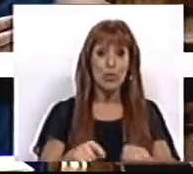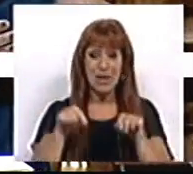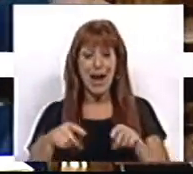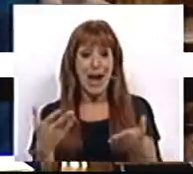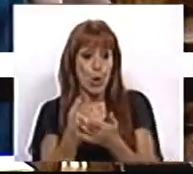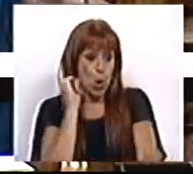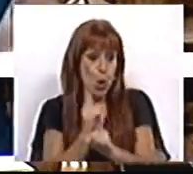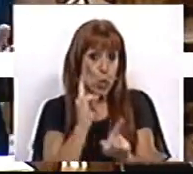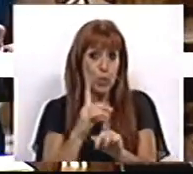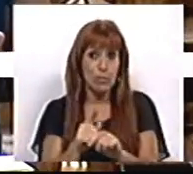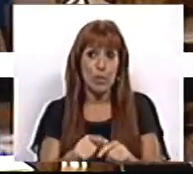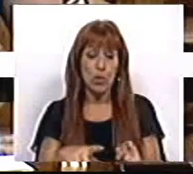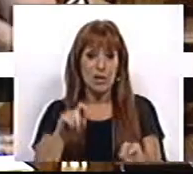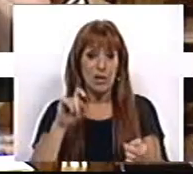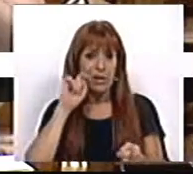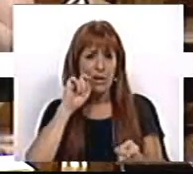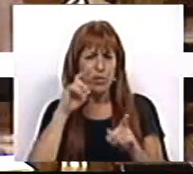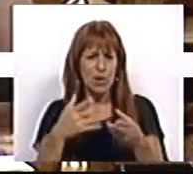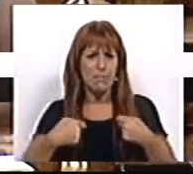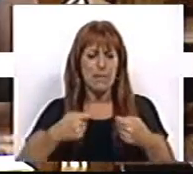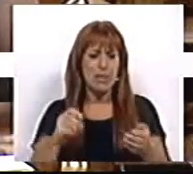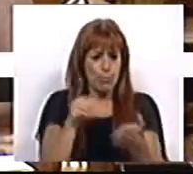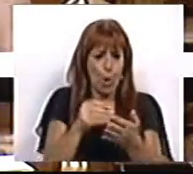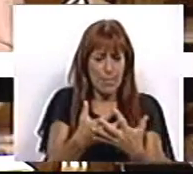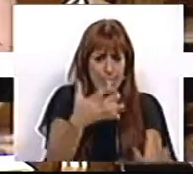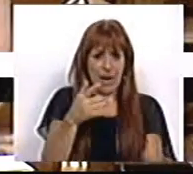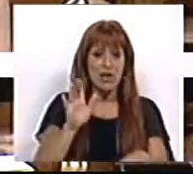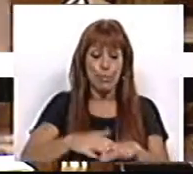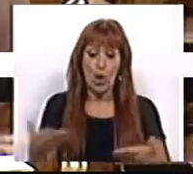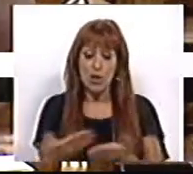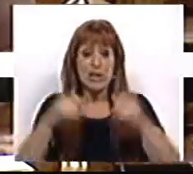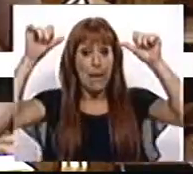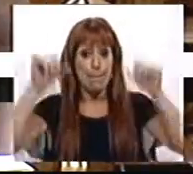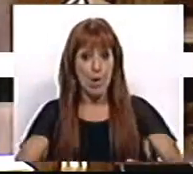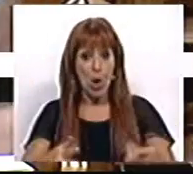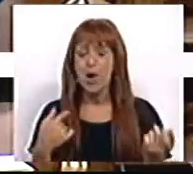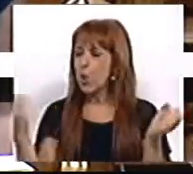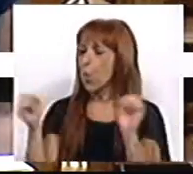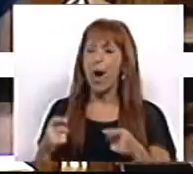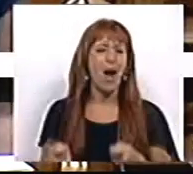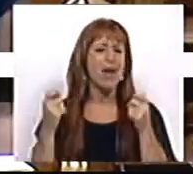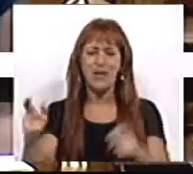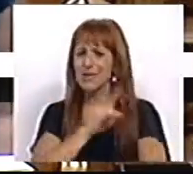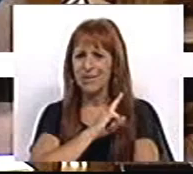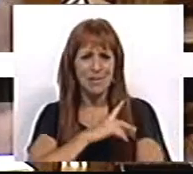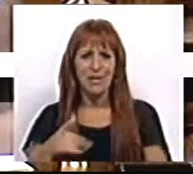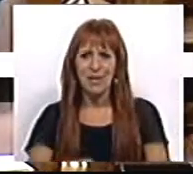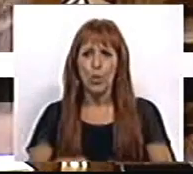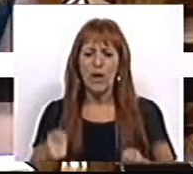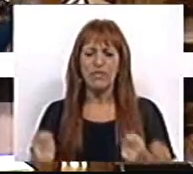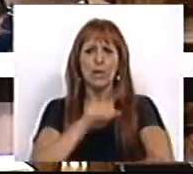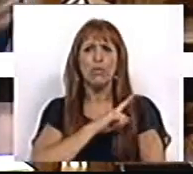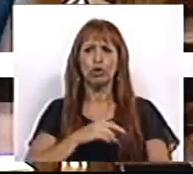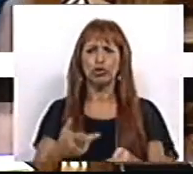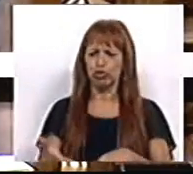mesma economia dependente do consumo mas mais pobre e por isso uma economia pior. Não há investimento privado. O investimento